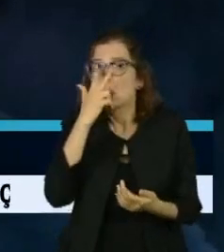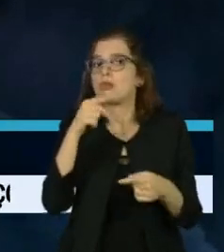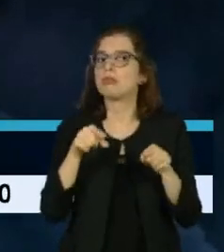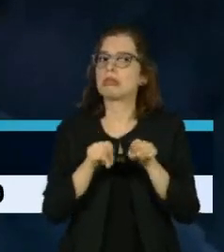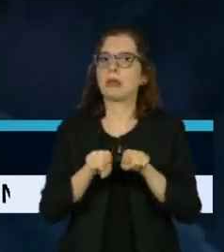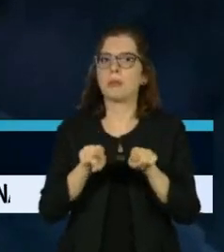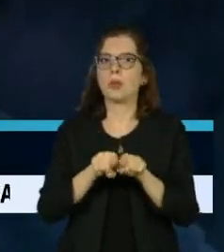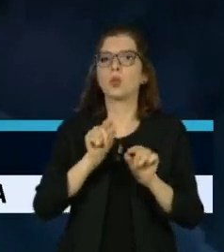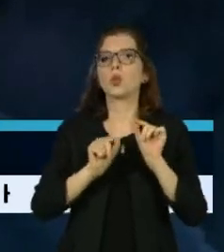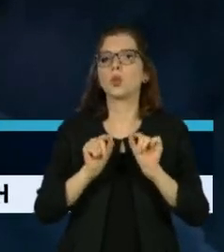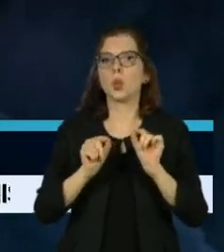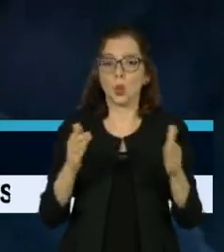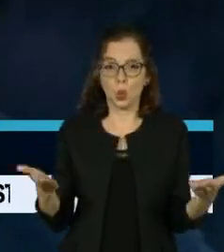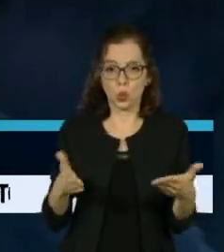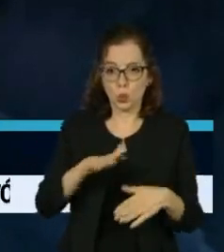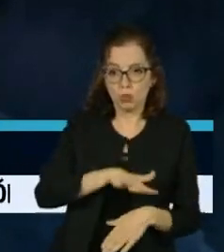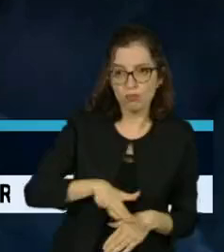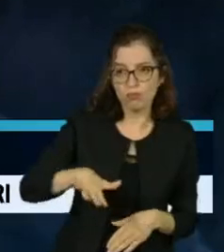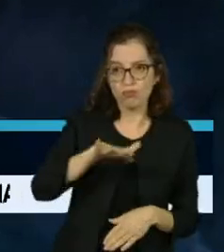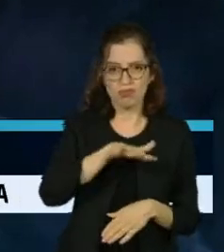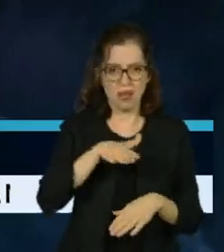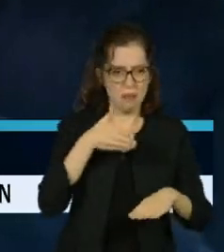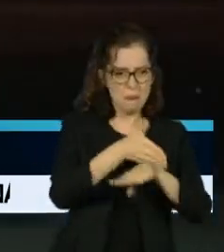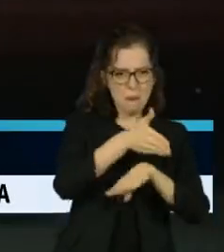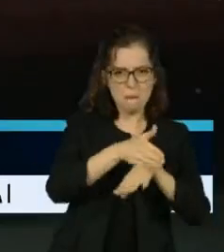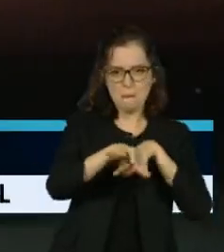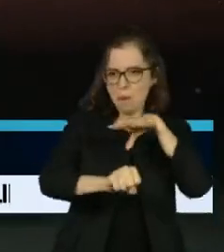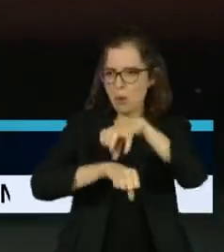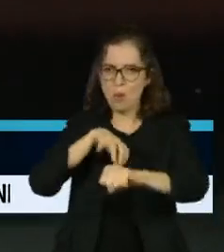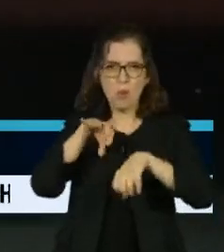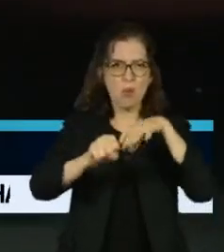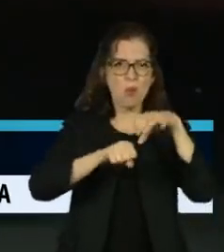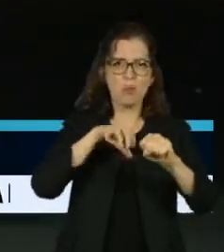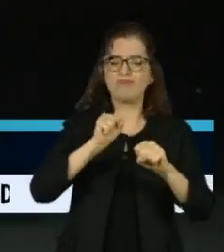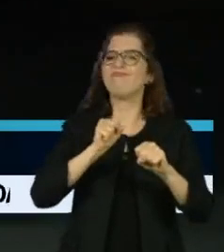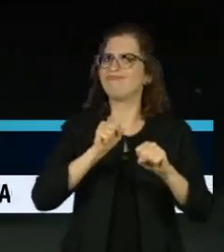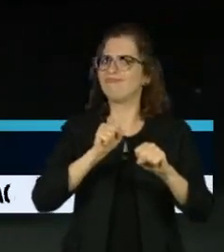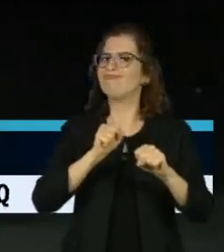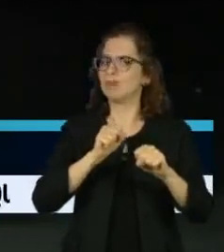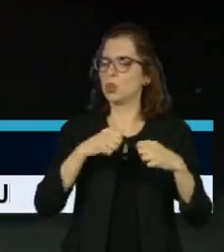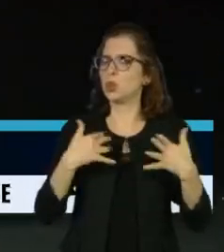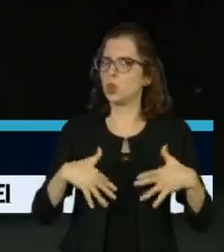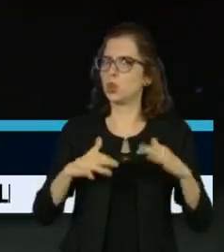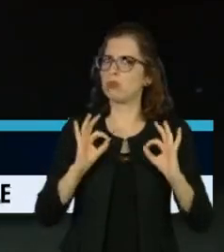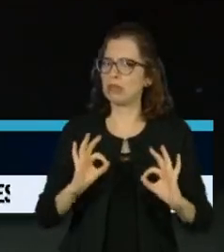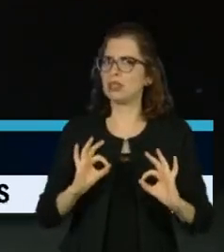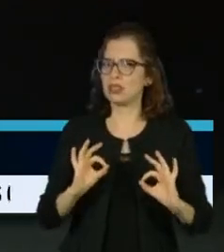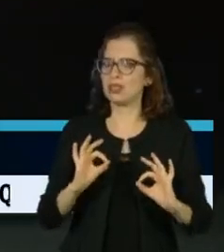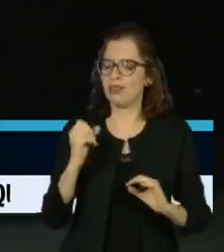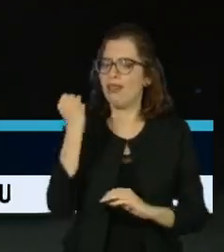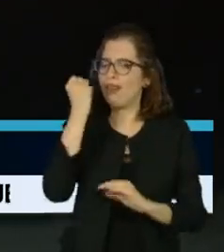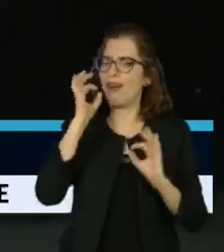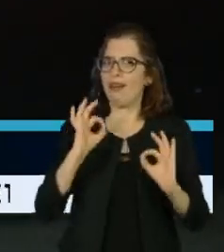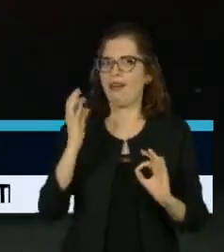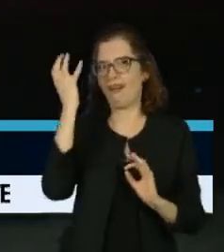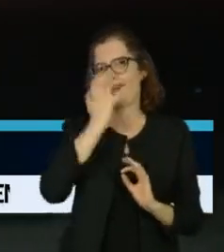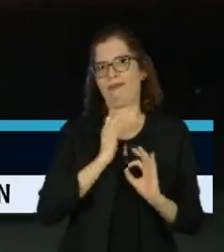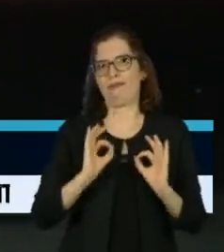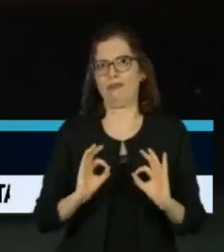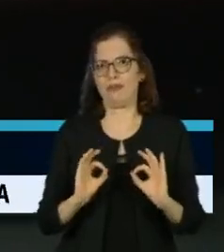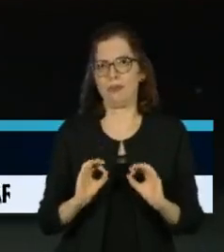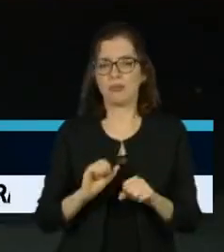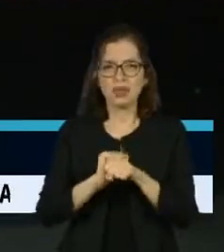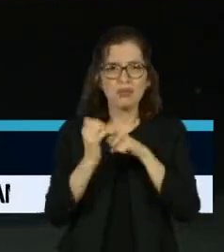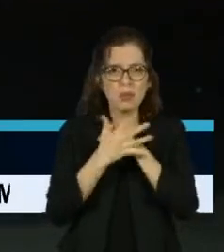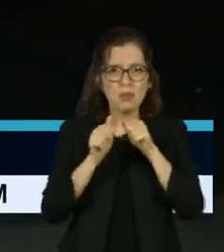invasão é um dos fatores fundamentais. O surto entre os corubos acende um alerta para o risco de